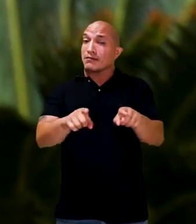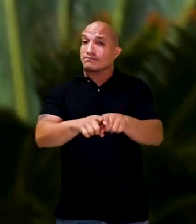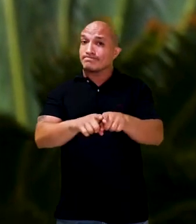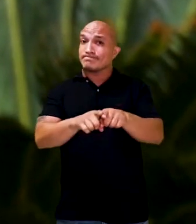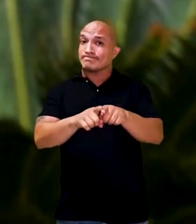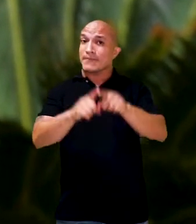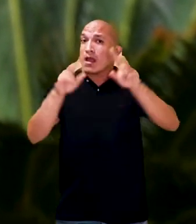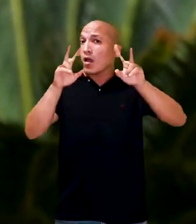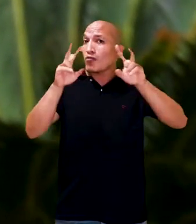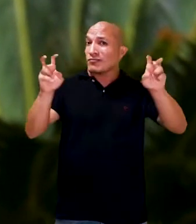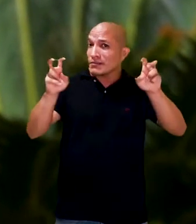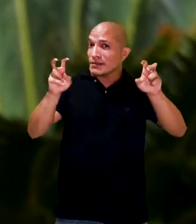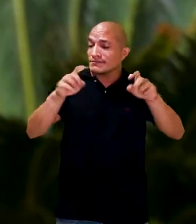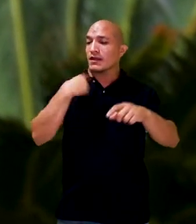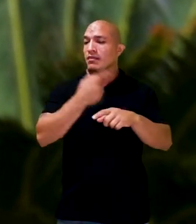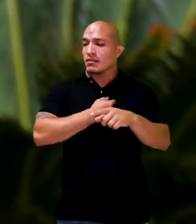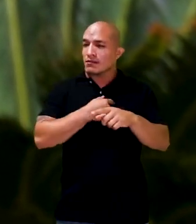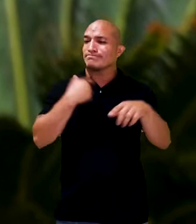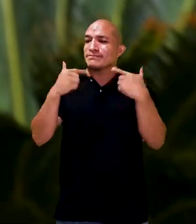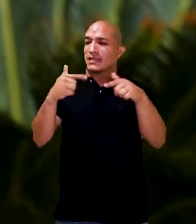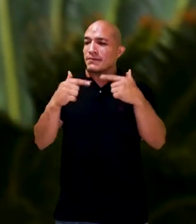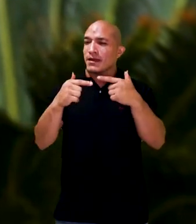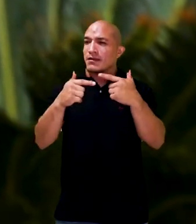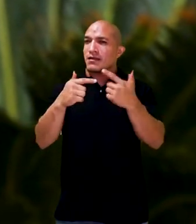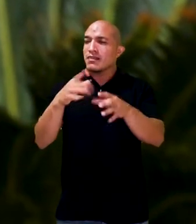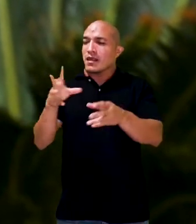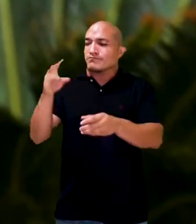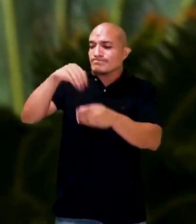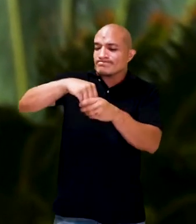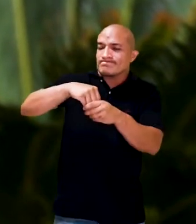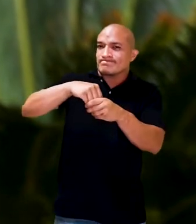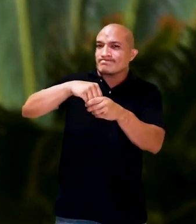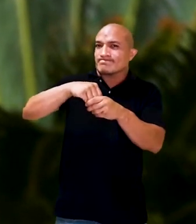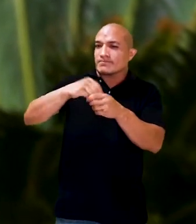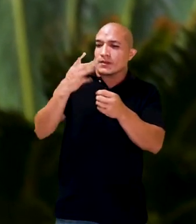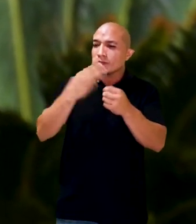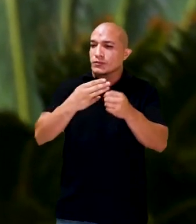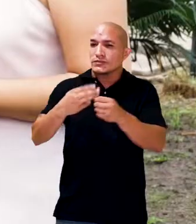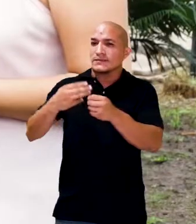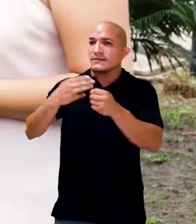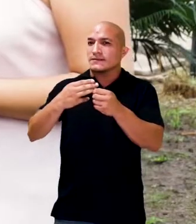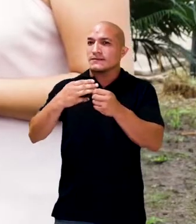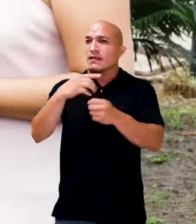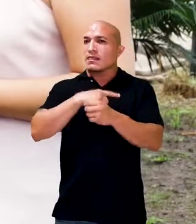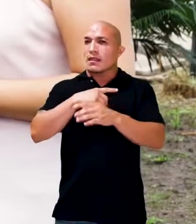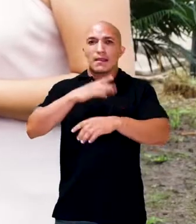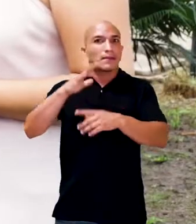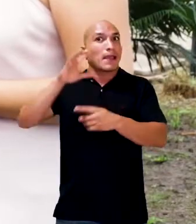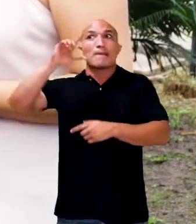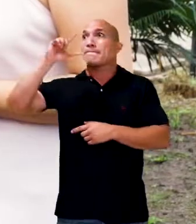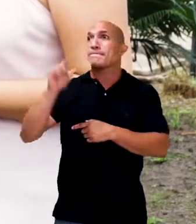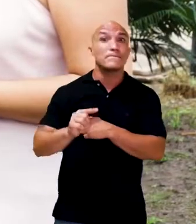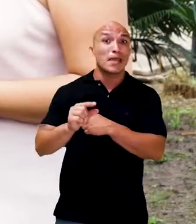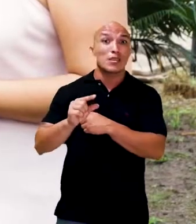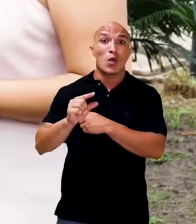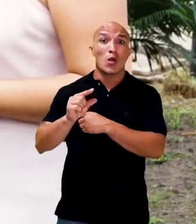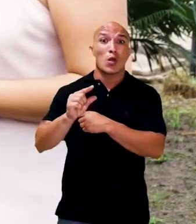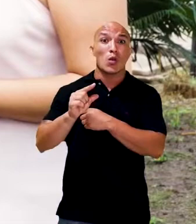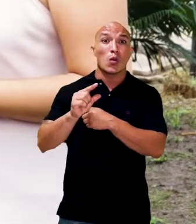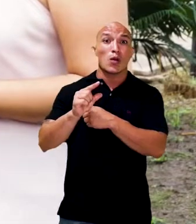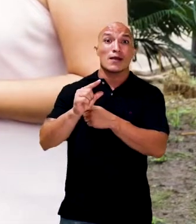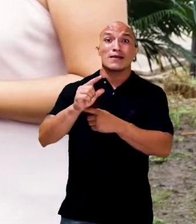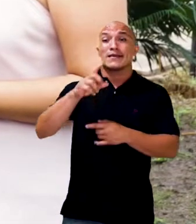Além disso, esse tema que nós estamos trabalhando está inserido em um município que tem um dos